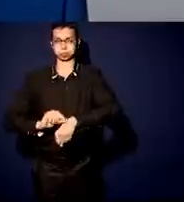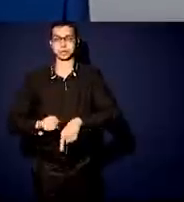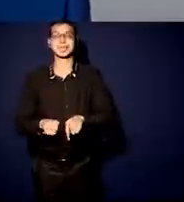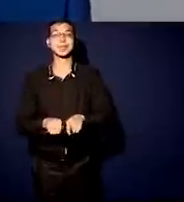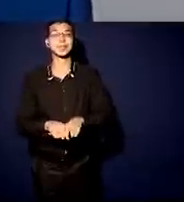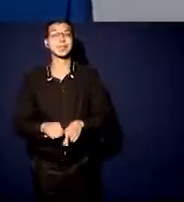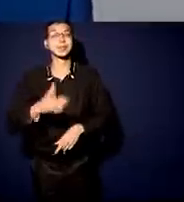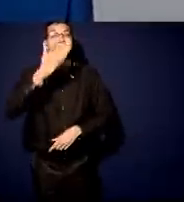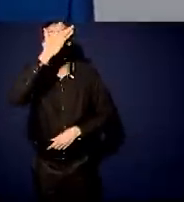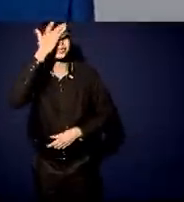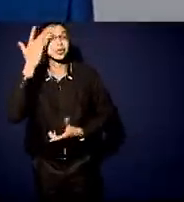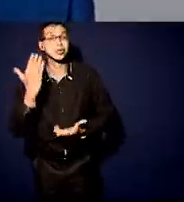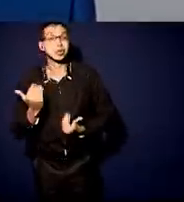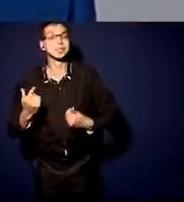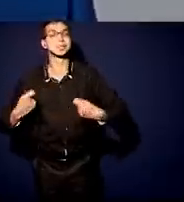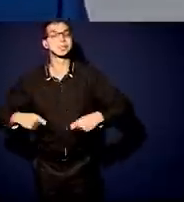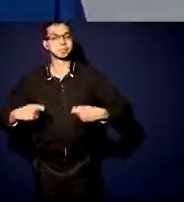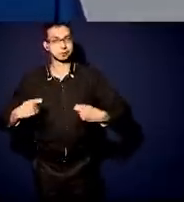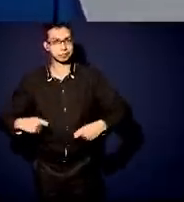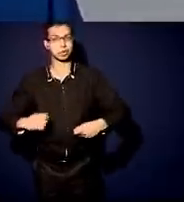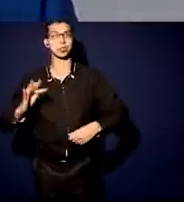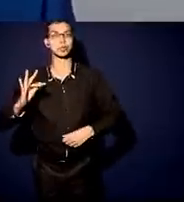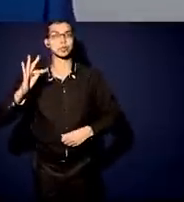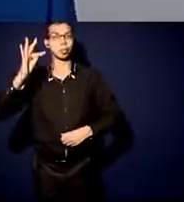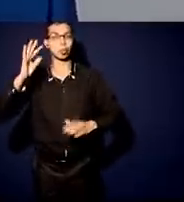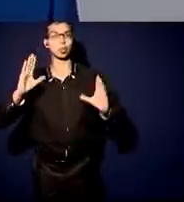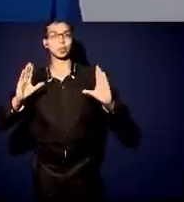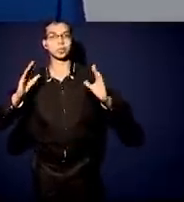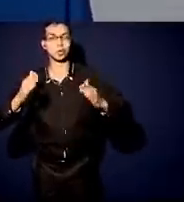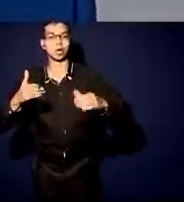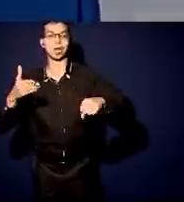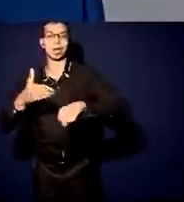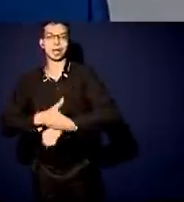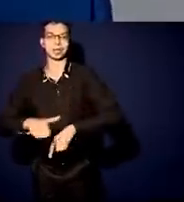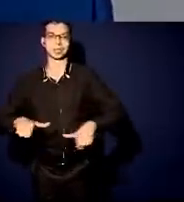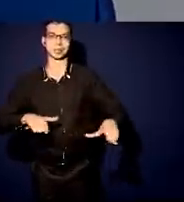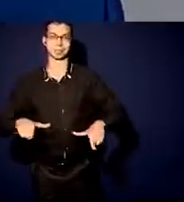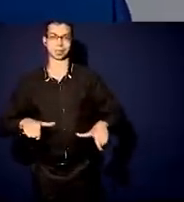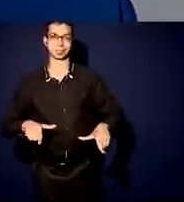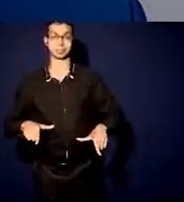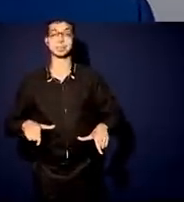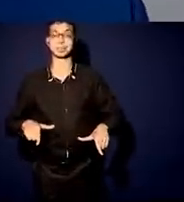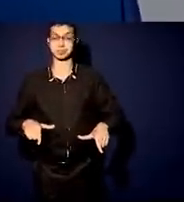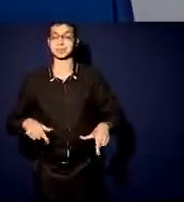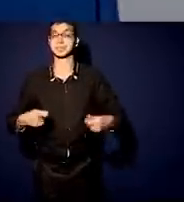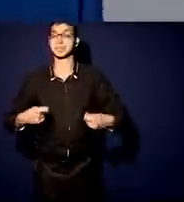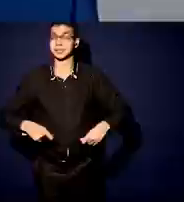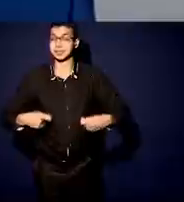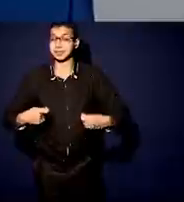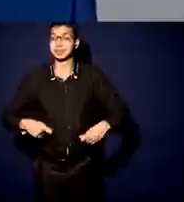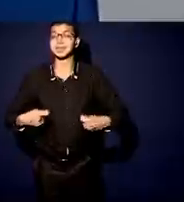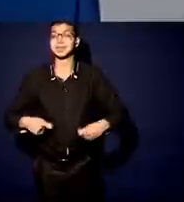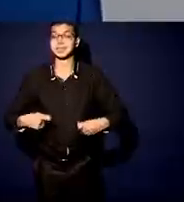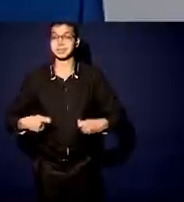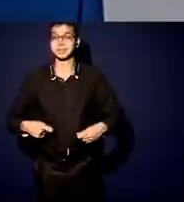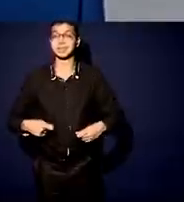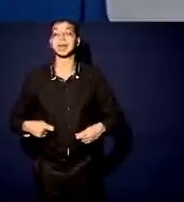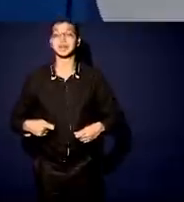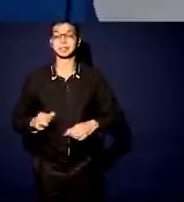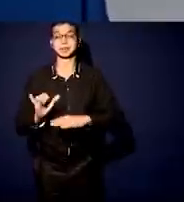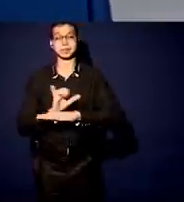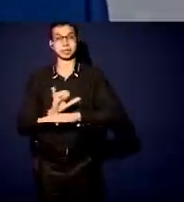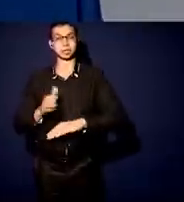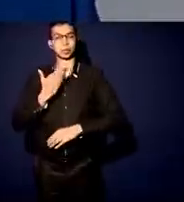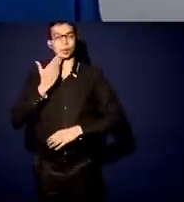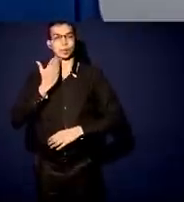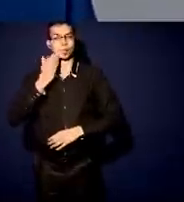ingresso no mercado de trabalho, então ele vai necessitar de ferramentas, porque o mercado vai cobrar cada vez mais ferramentas específicas.